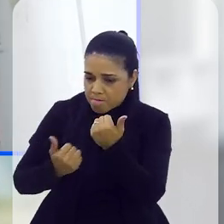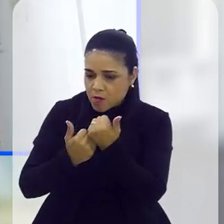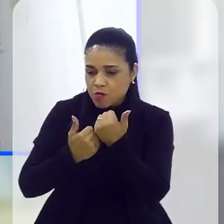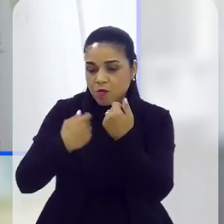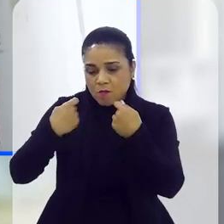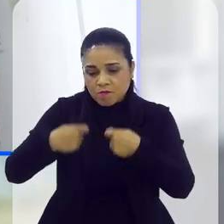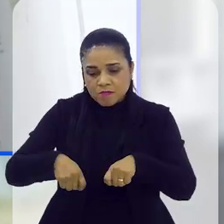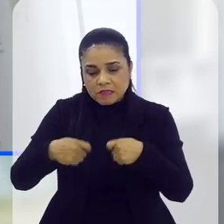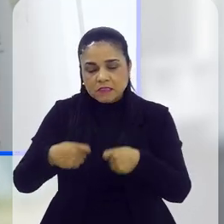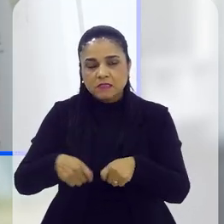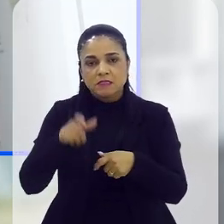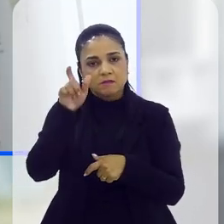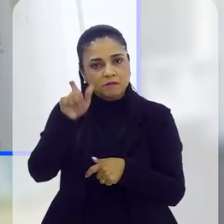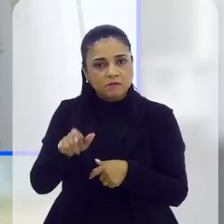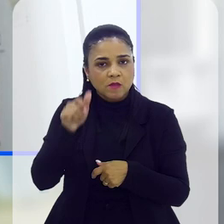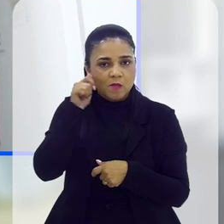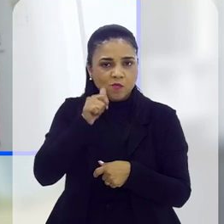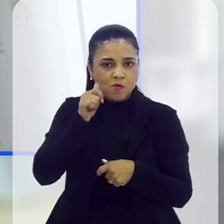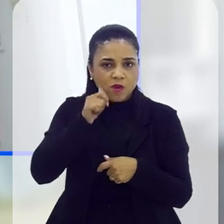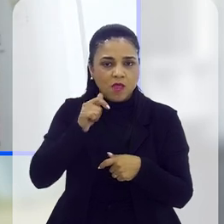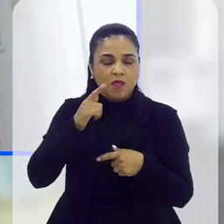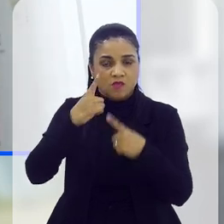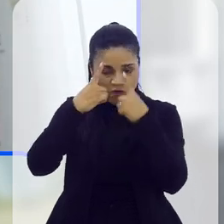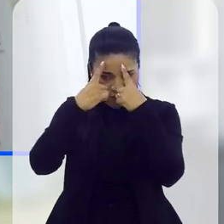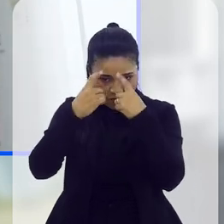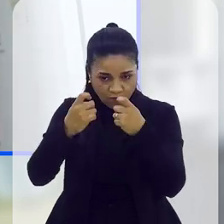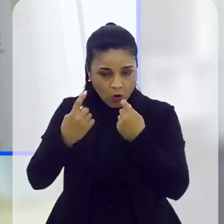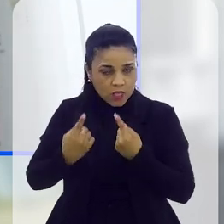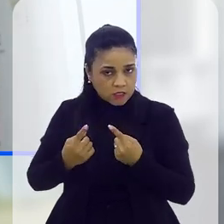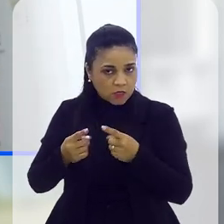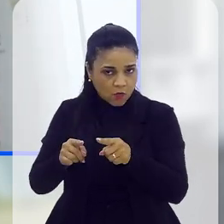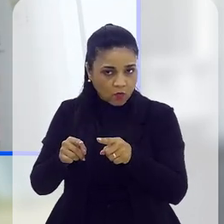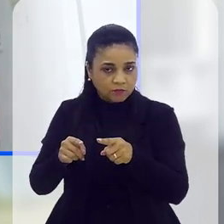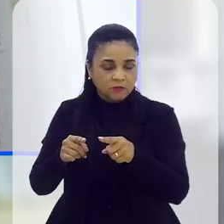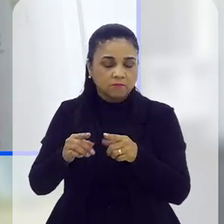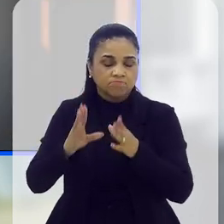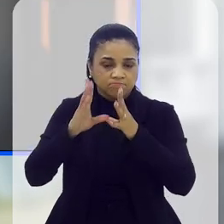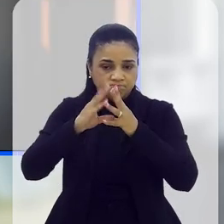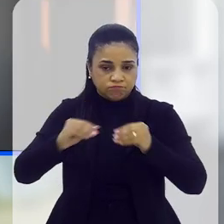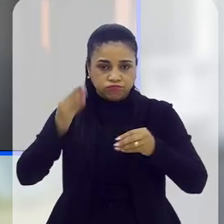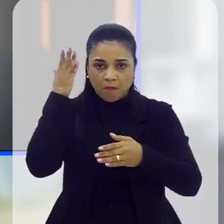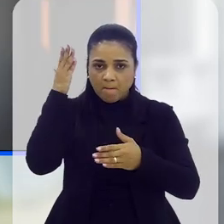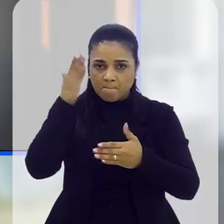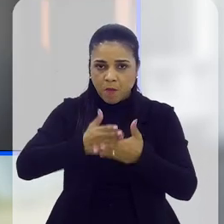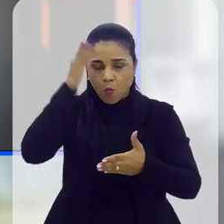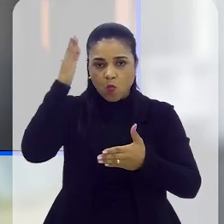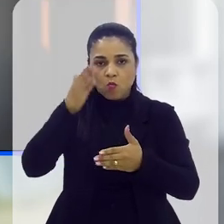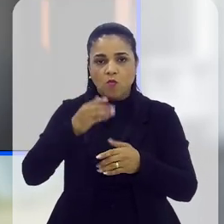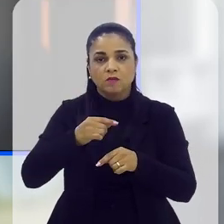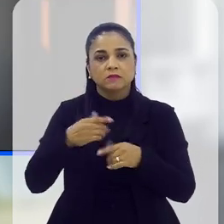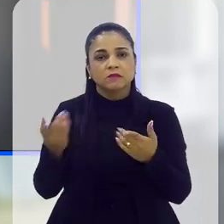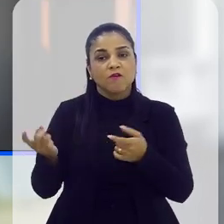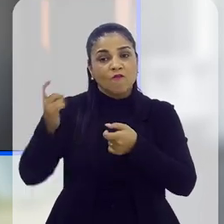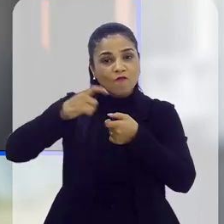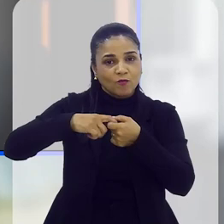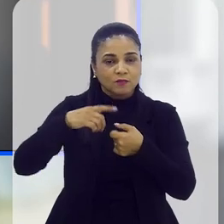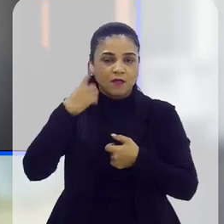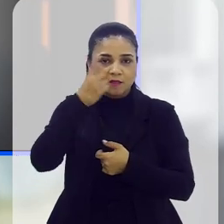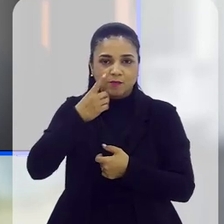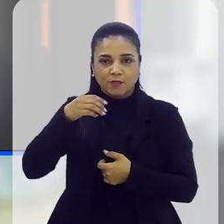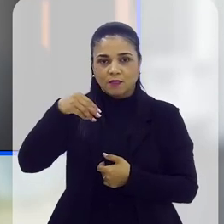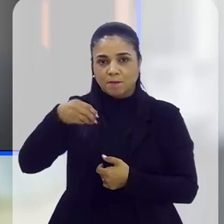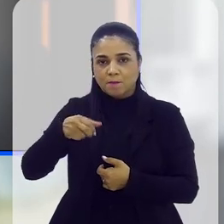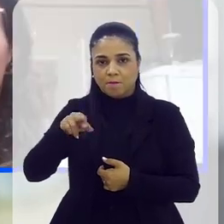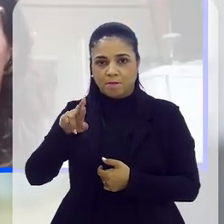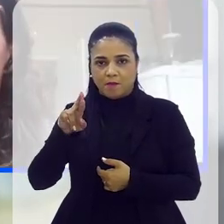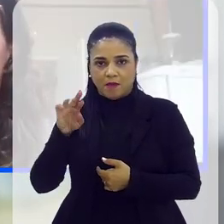saia da situação de violência e o ciclo de violência se interrompe. Eu vou voltar até com a deputada Marta Rocha daqui